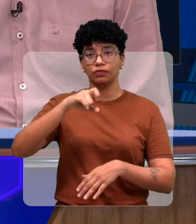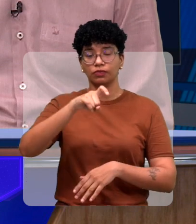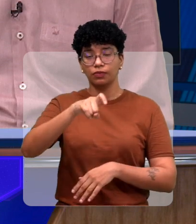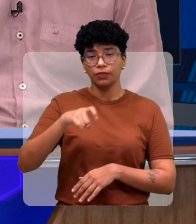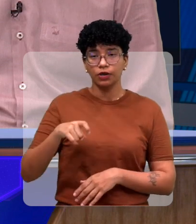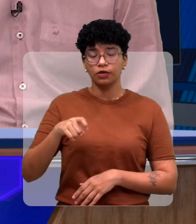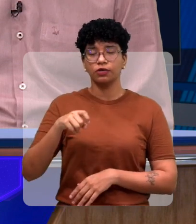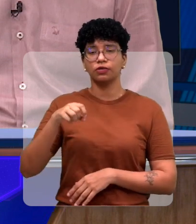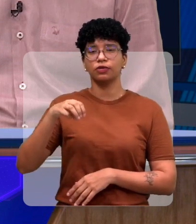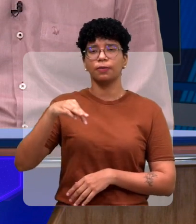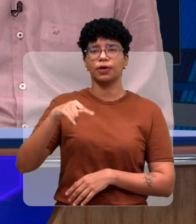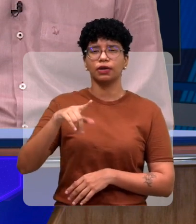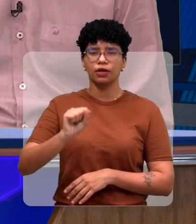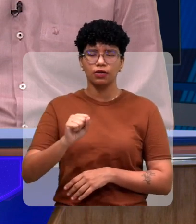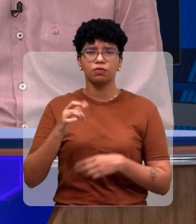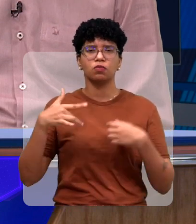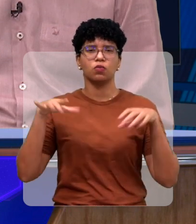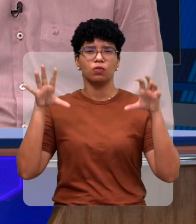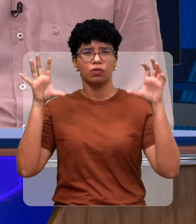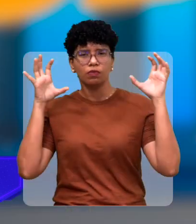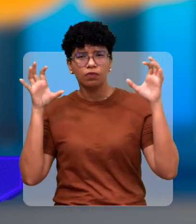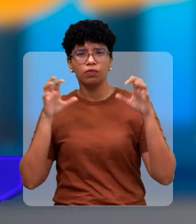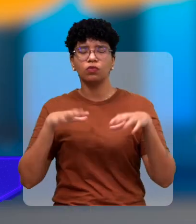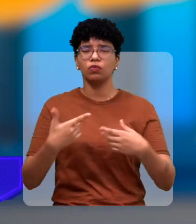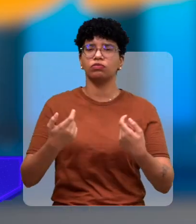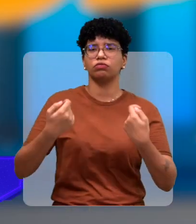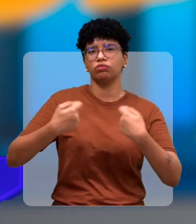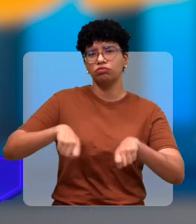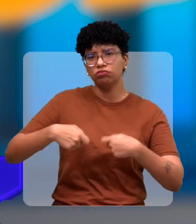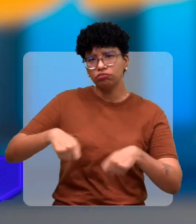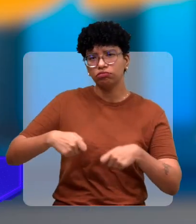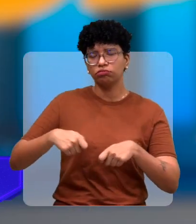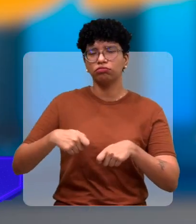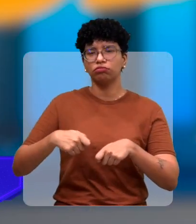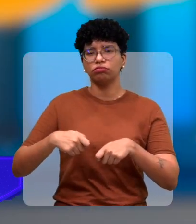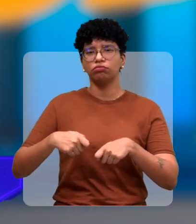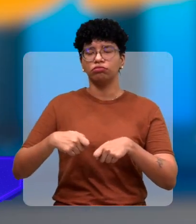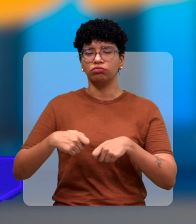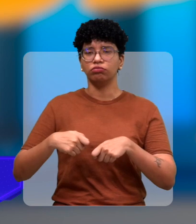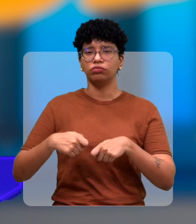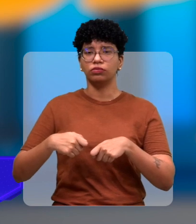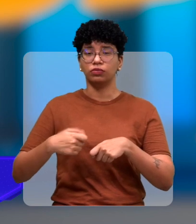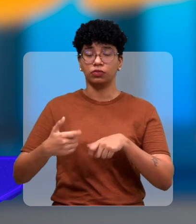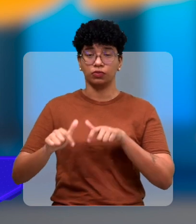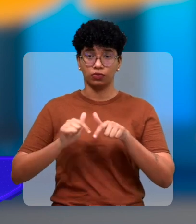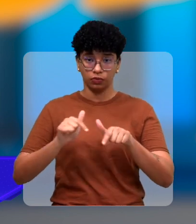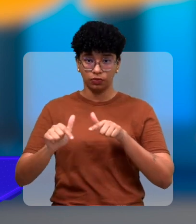Mix Mateu, o Carvalho, quando eles estão necessitando, eles enviam para nós